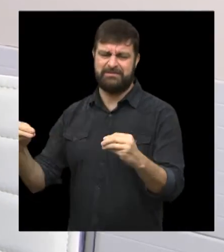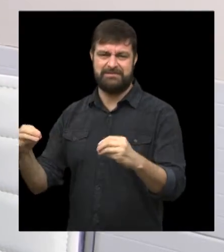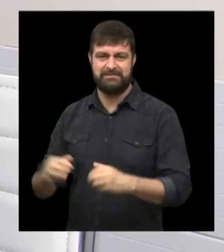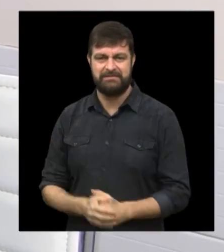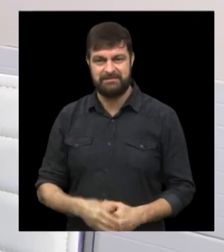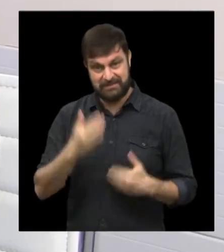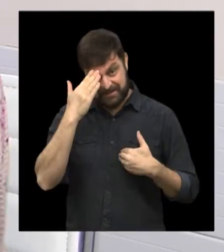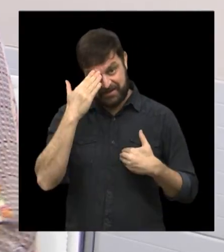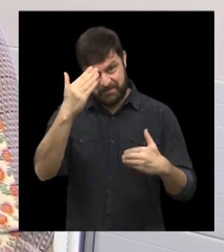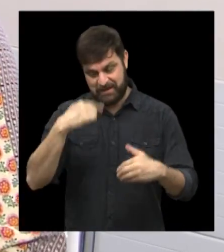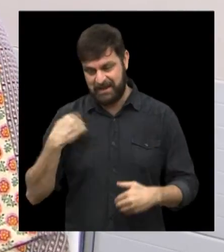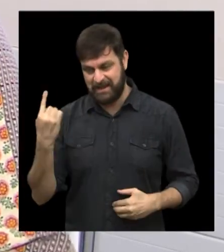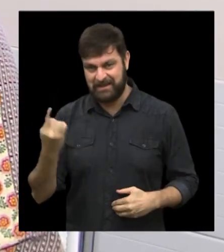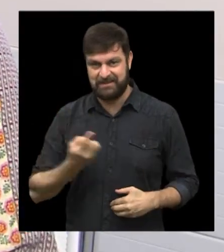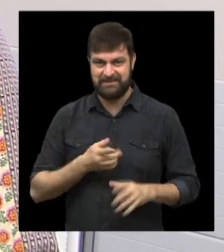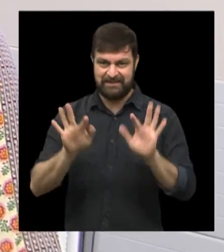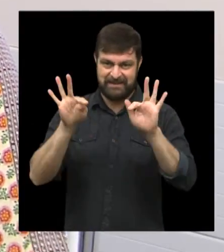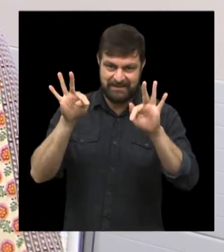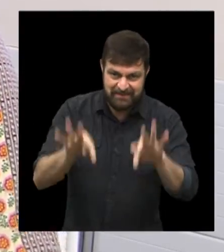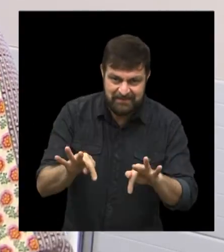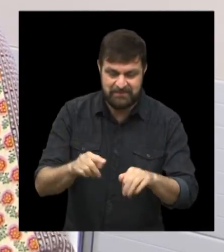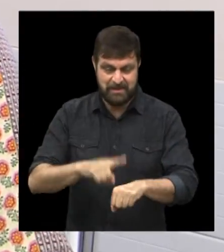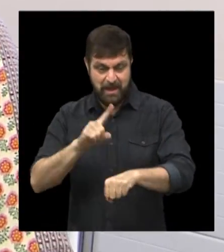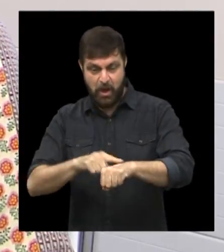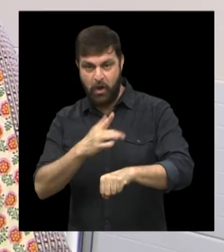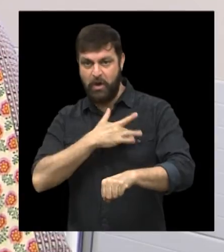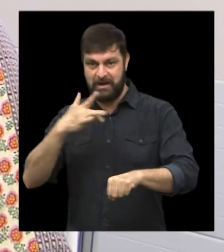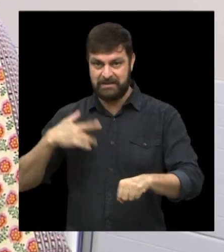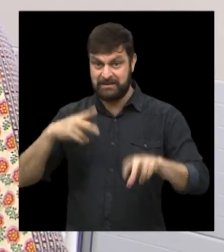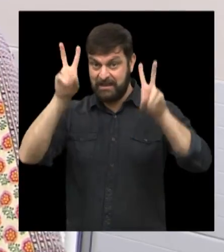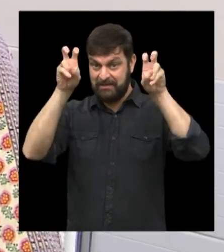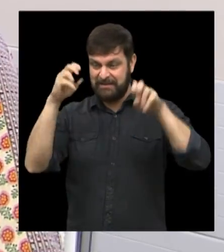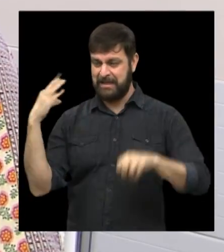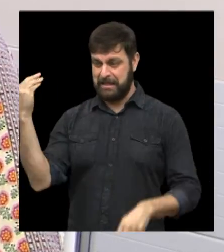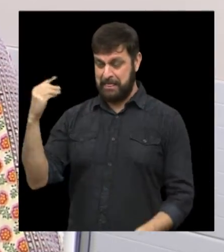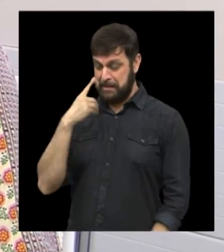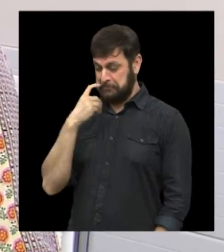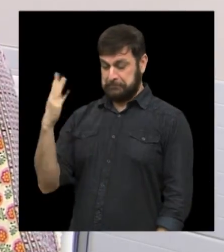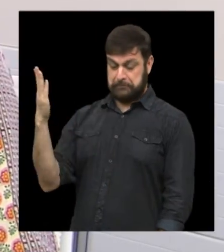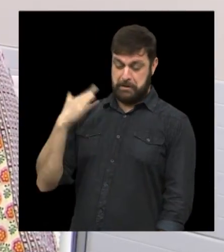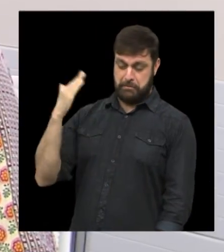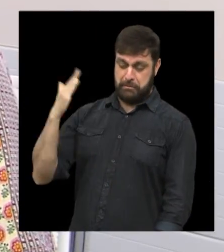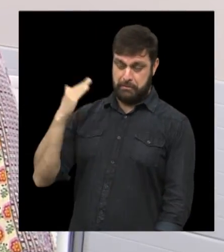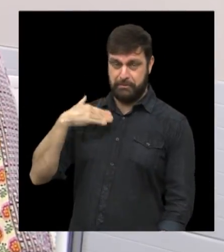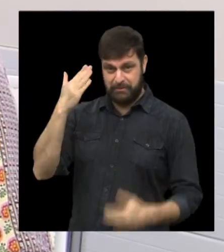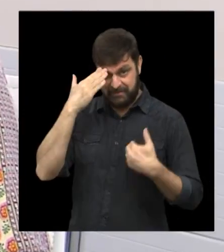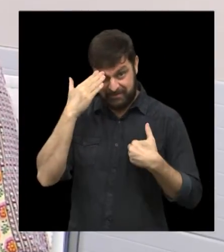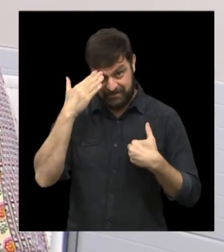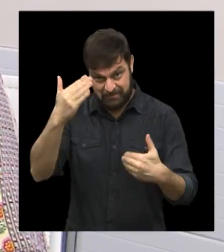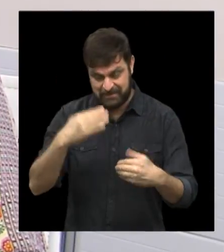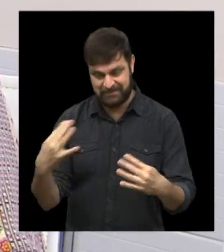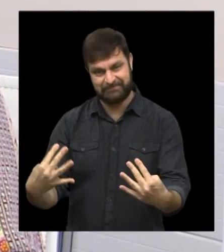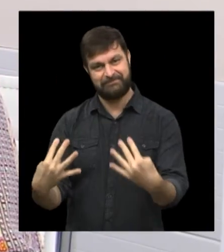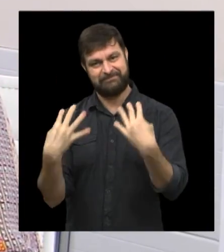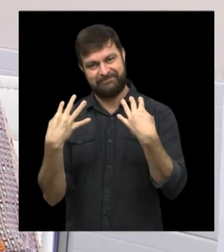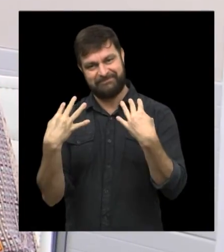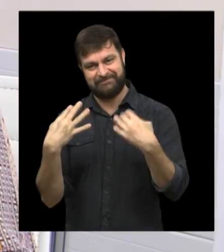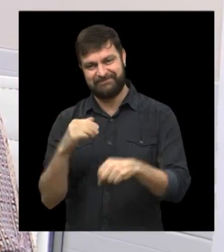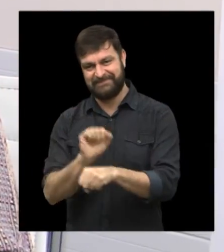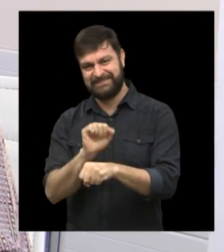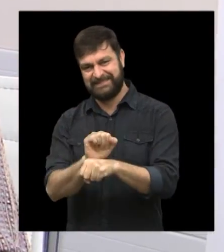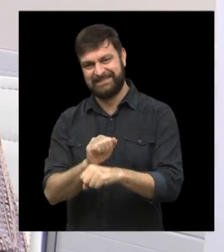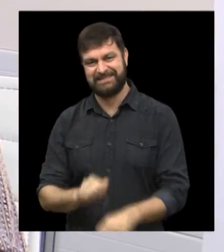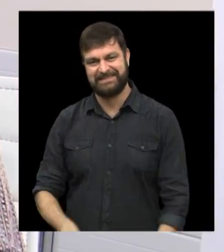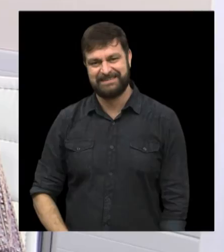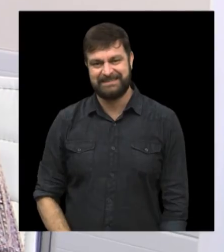Muito obrigada, doutor. E nós ficamos por aqui com esse Momento Saúde, falamos sobre mau hálito. Obrigada por ter ficado com a gente